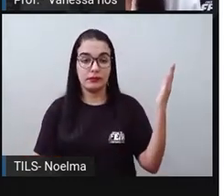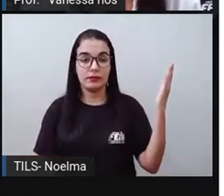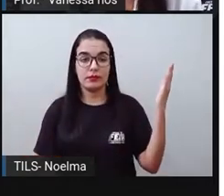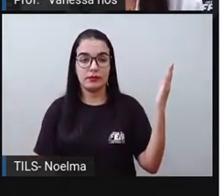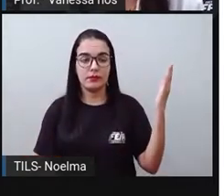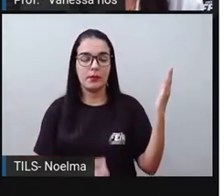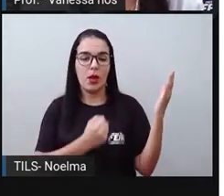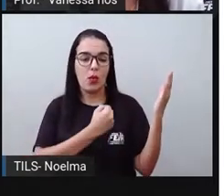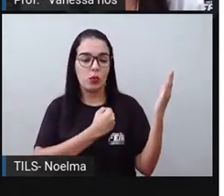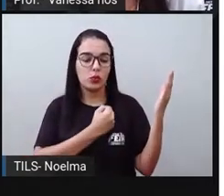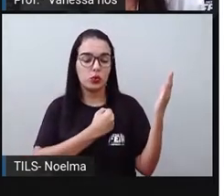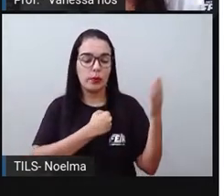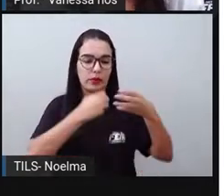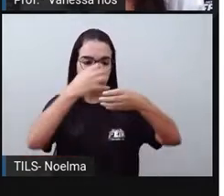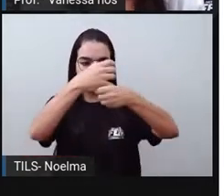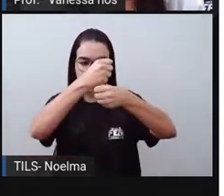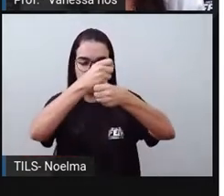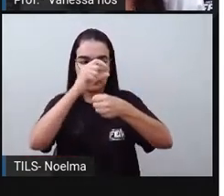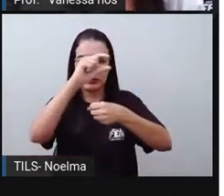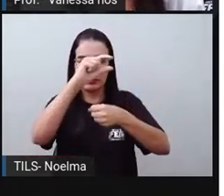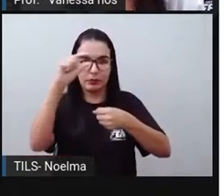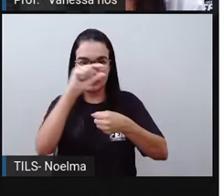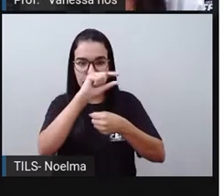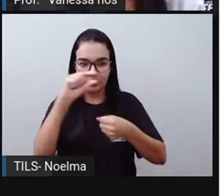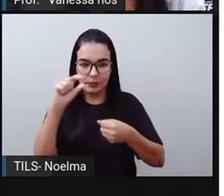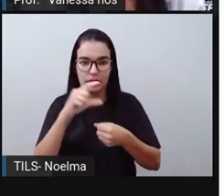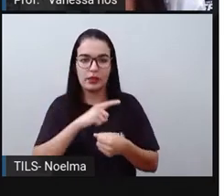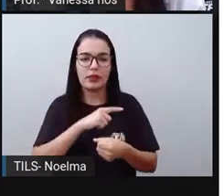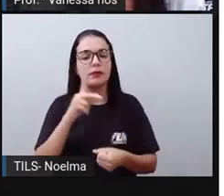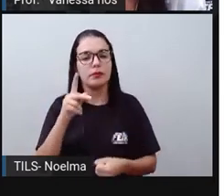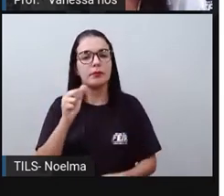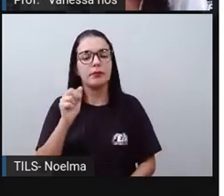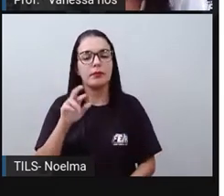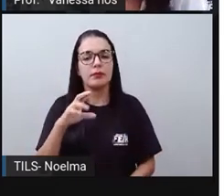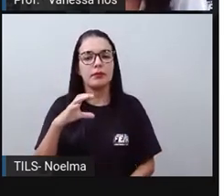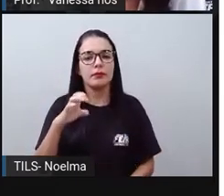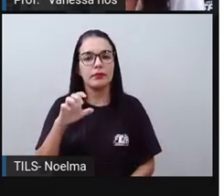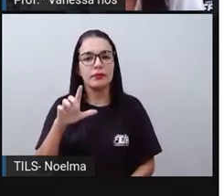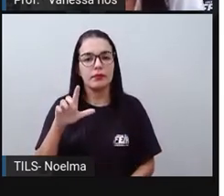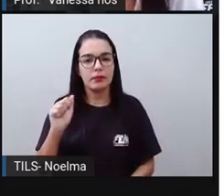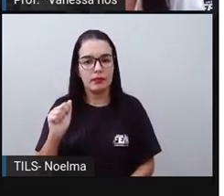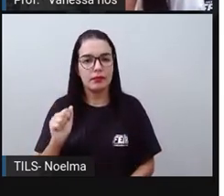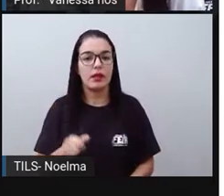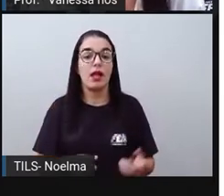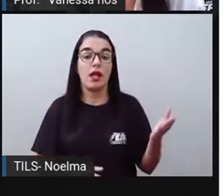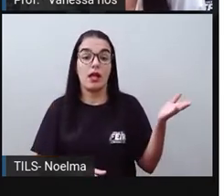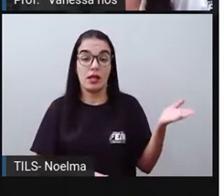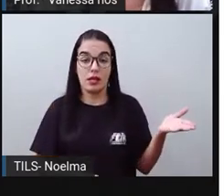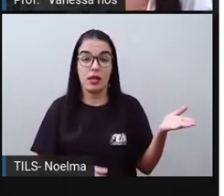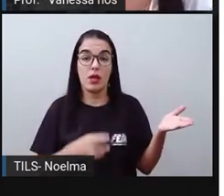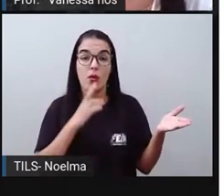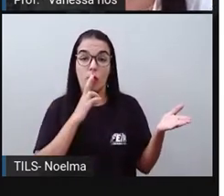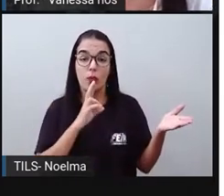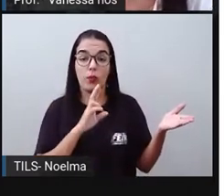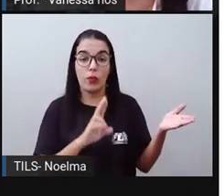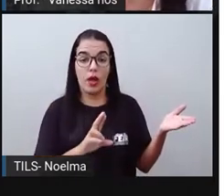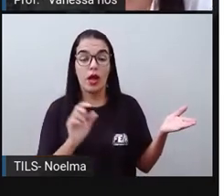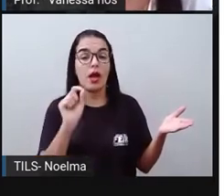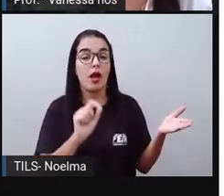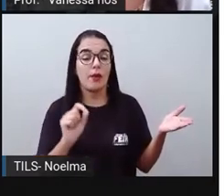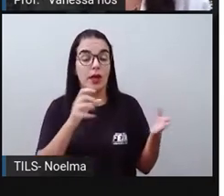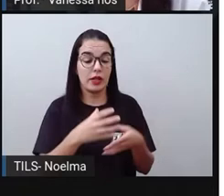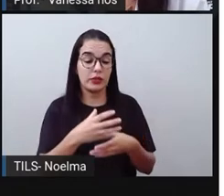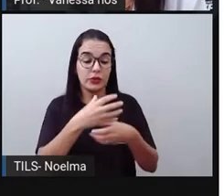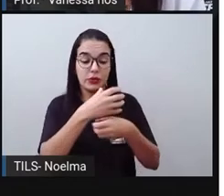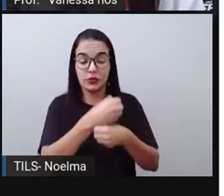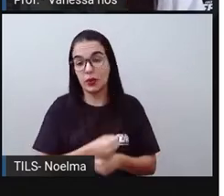números que estão sendo somados, adicionados, nós chamamos de parcela. E o resultado da